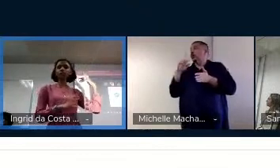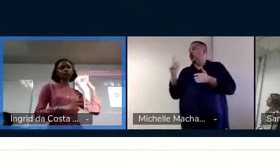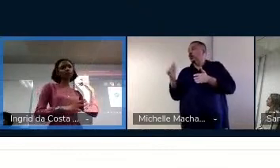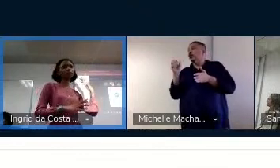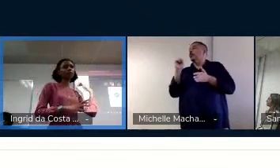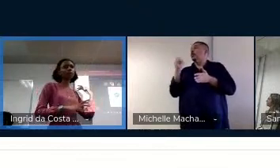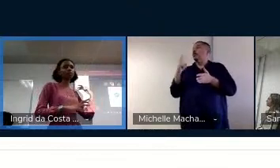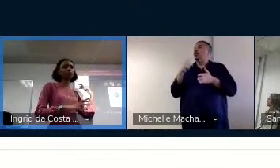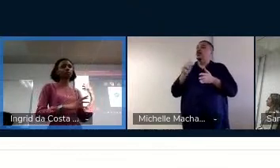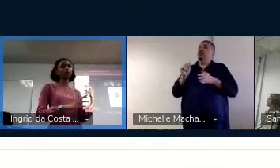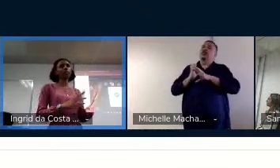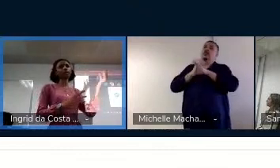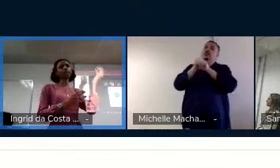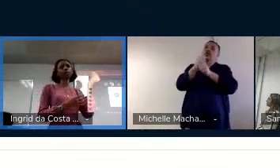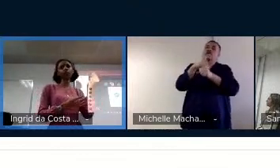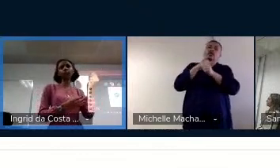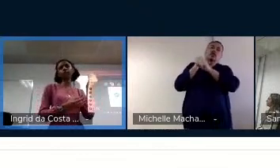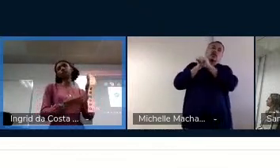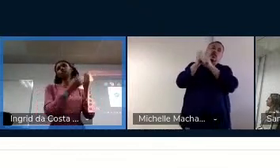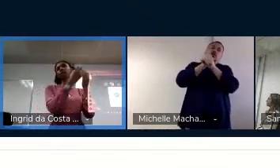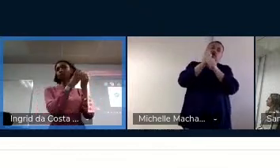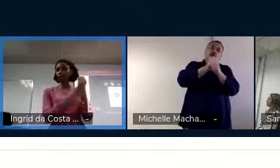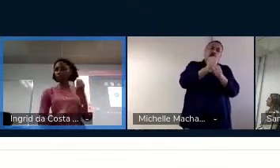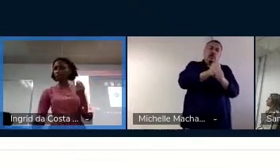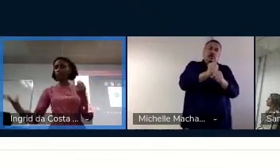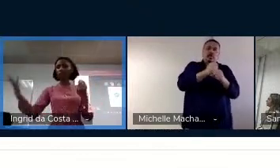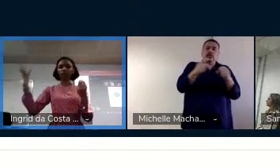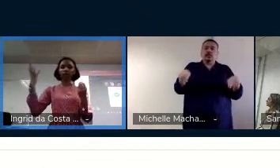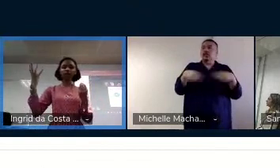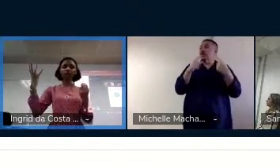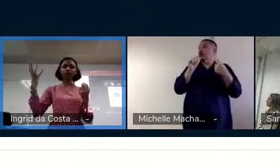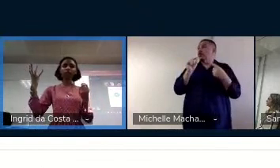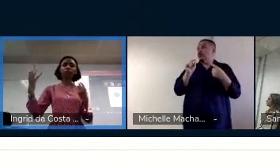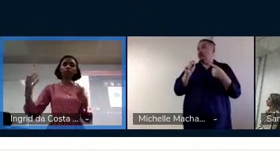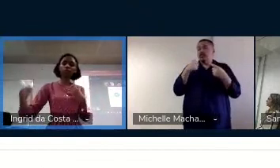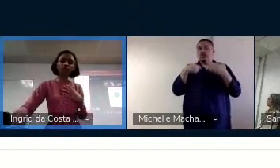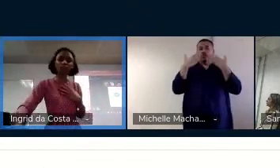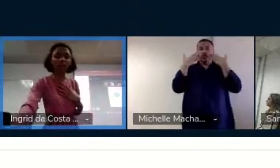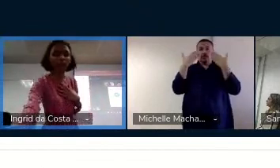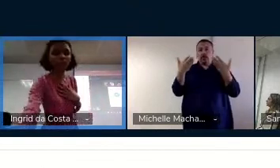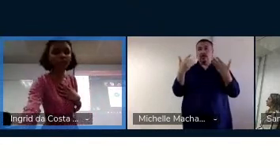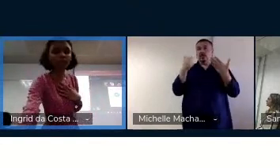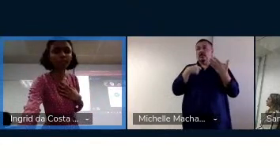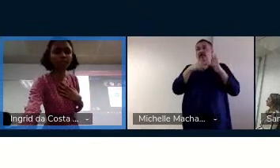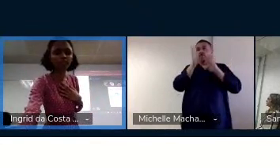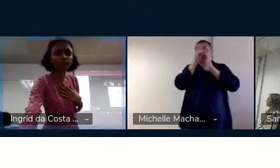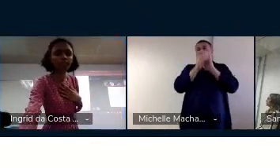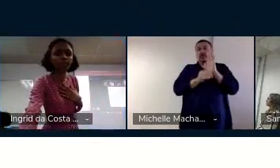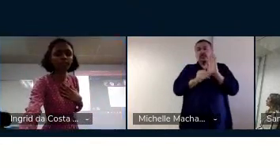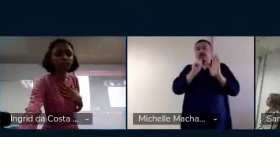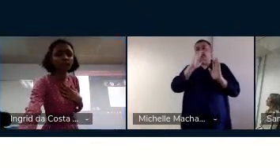pré-requisitos que ele já carrega de anos. Mas que aquilo vai partir de base para ele apresentar o conteúdo da aula.